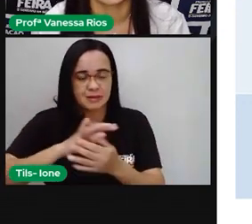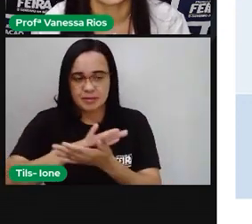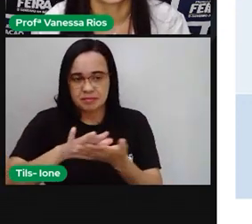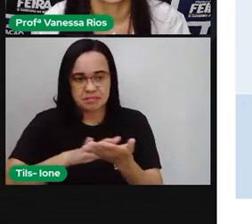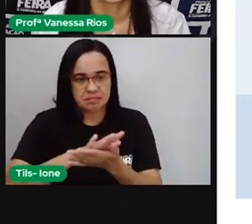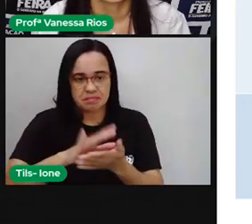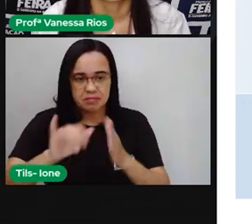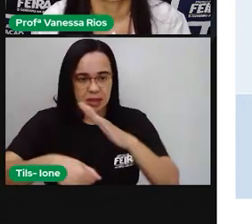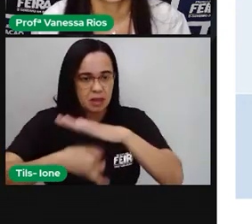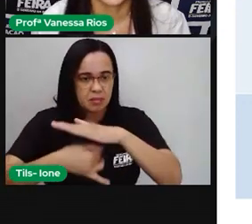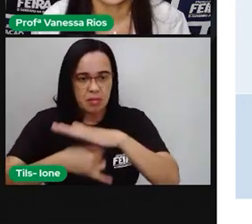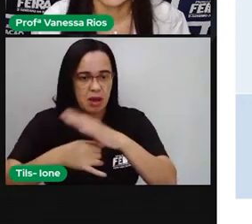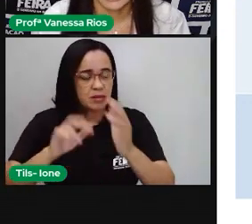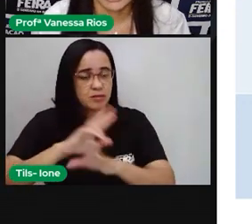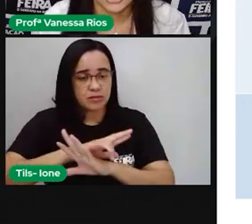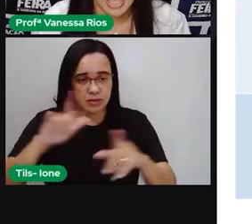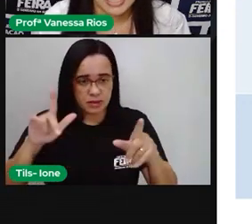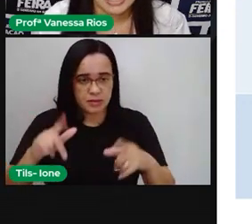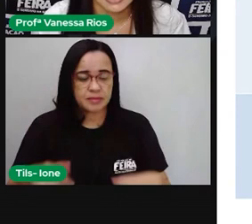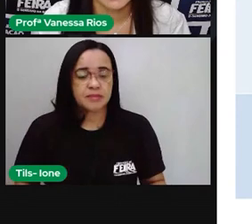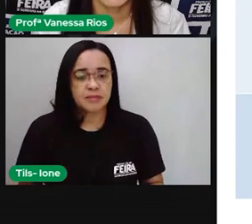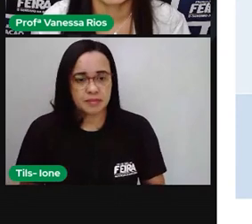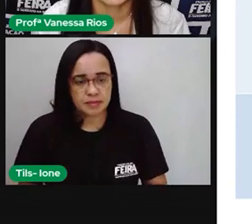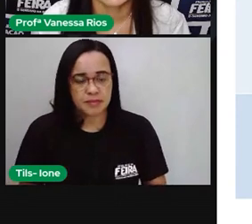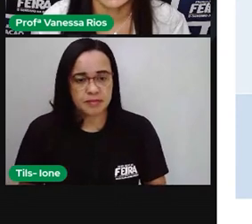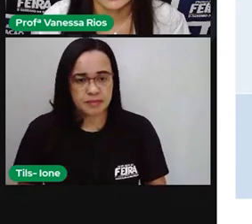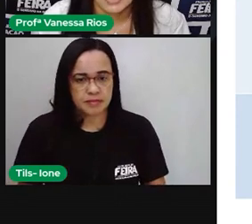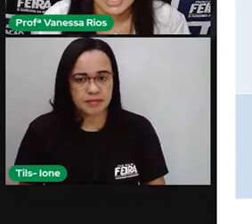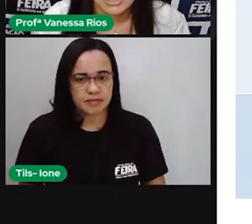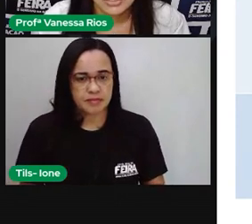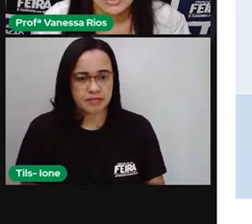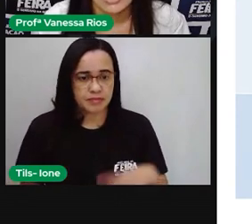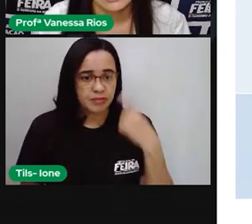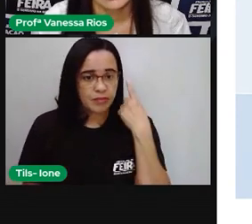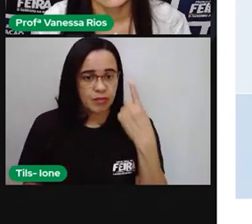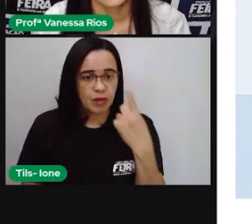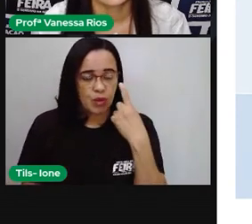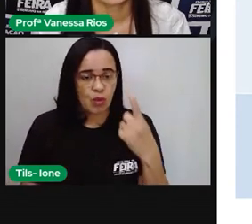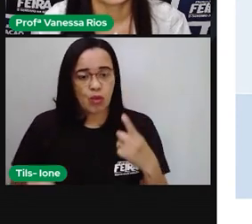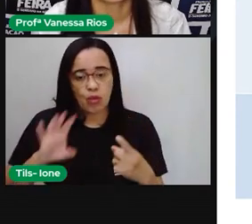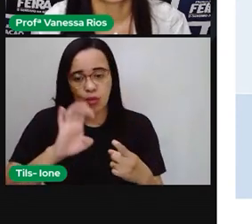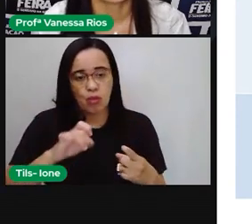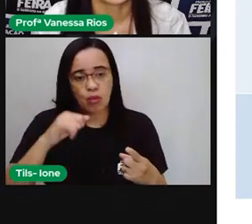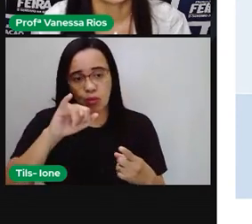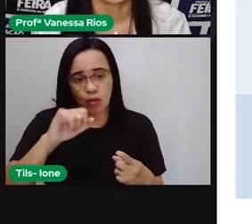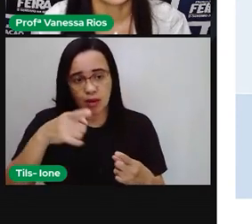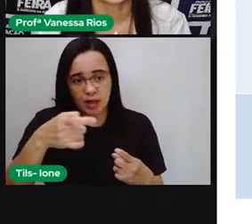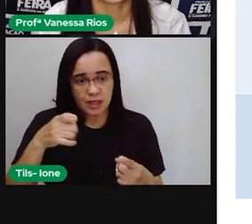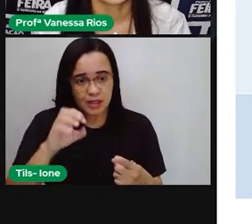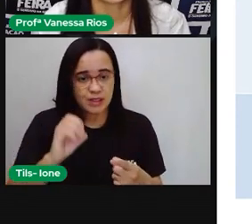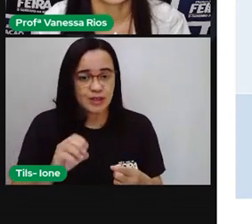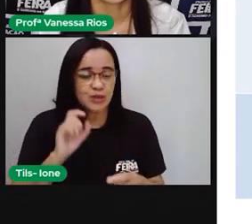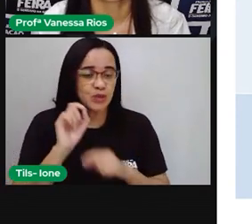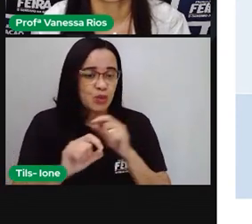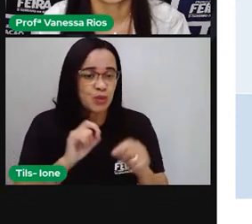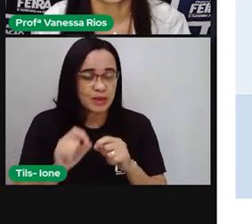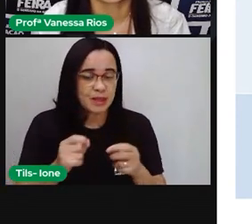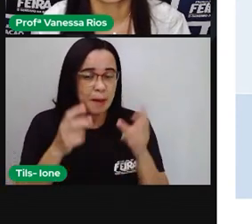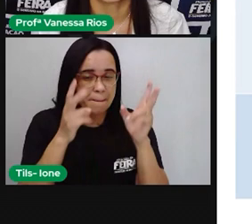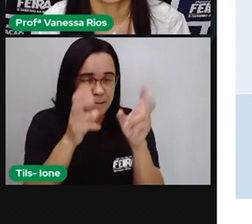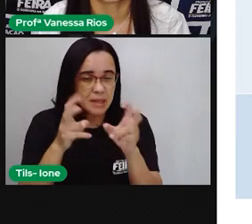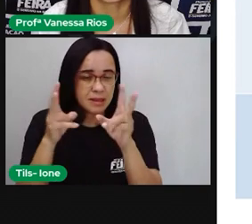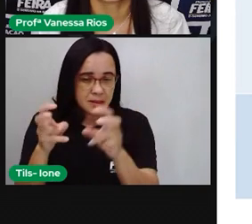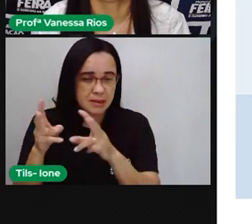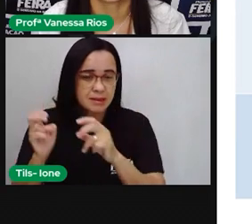inferior. Do jeito que está aí, com apenas um eixo de simetria, a gente percebe aí que o